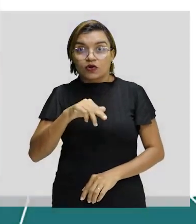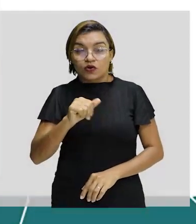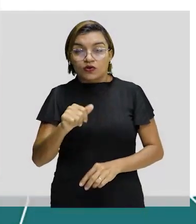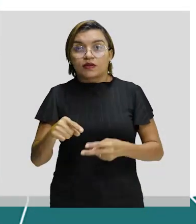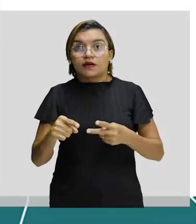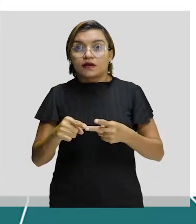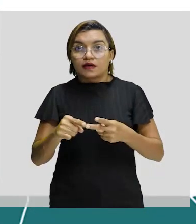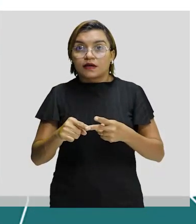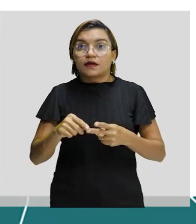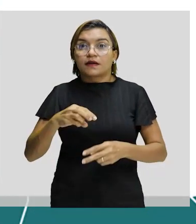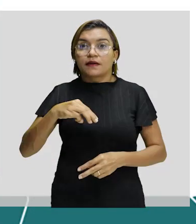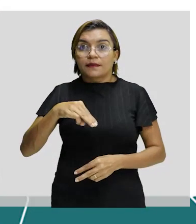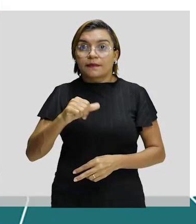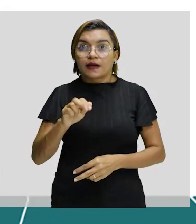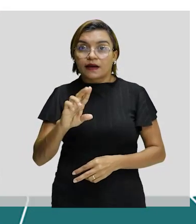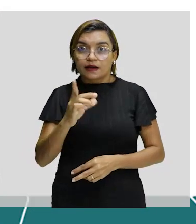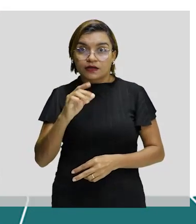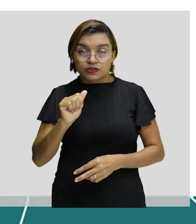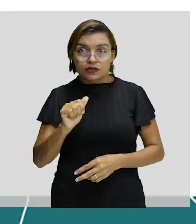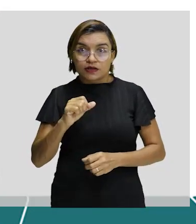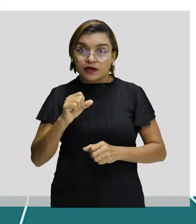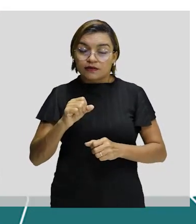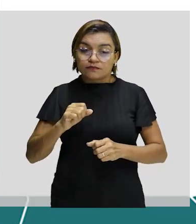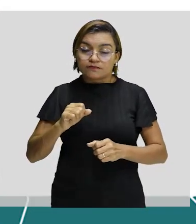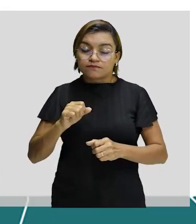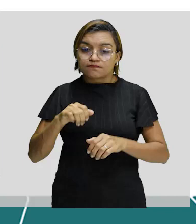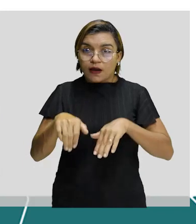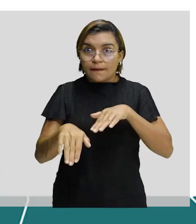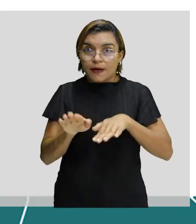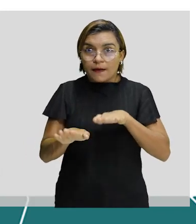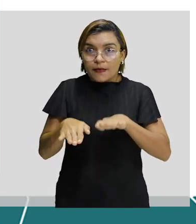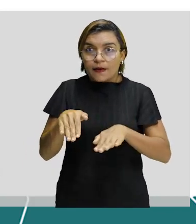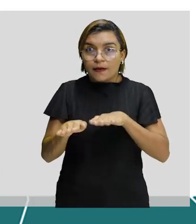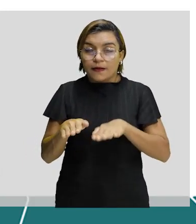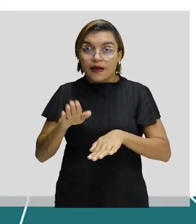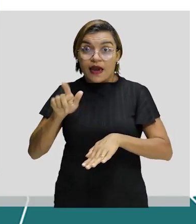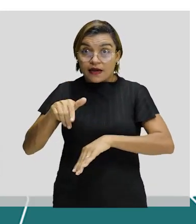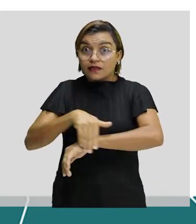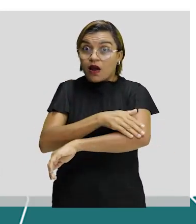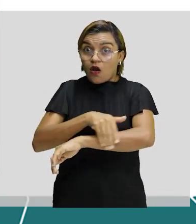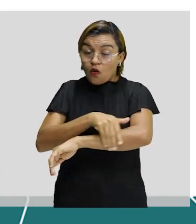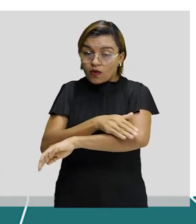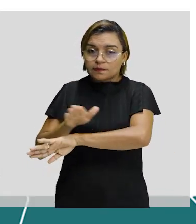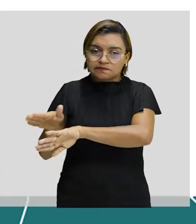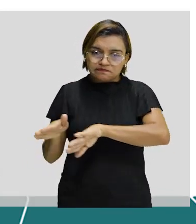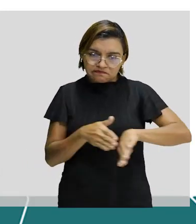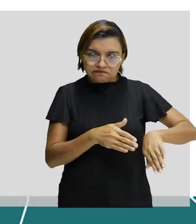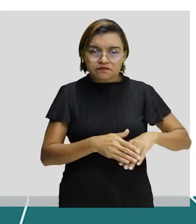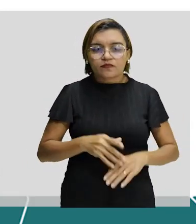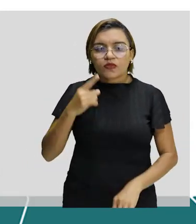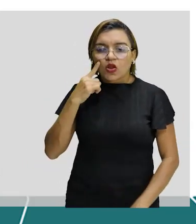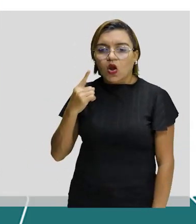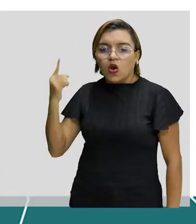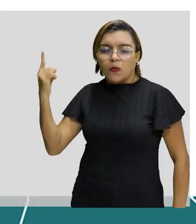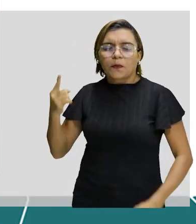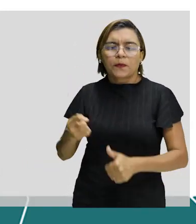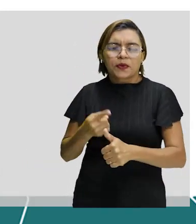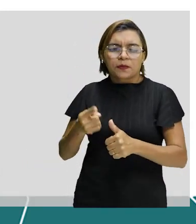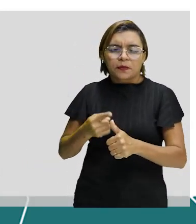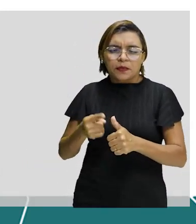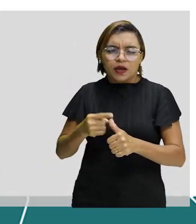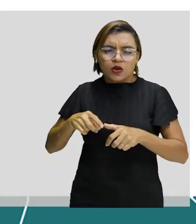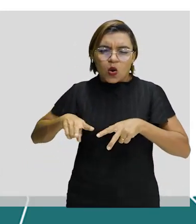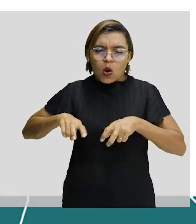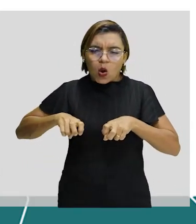Das corridas, em relação às corridas, os materiais que são utilizados na corrida. Trouxe aqui o primeiro para vocês, o